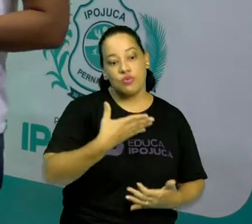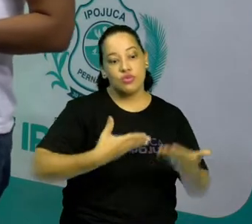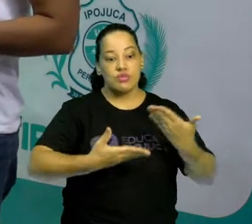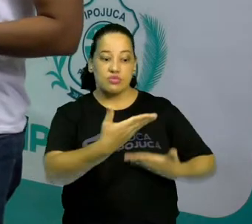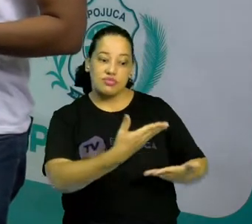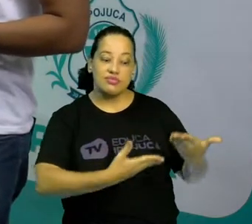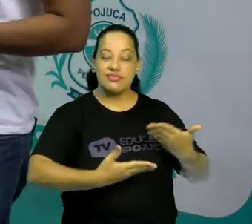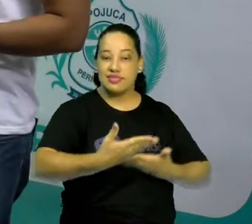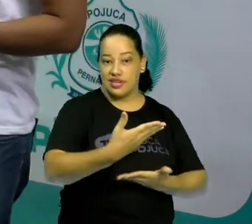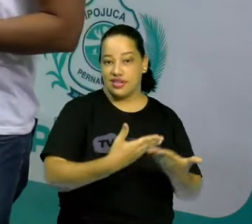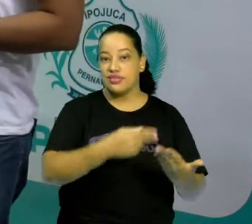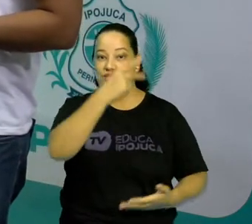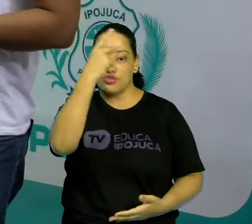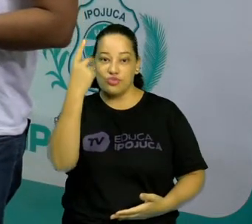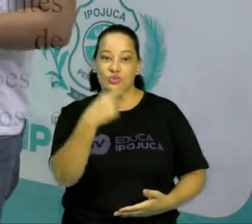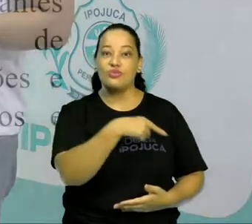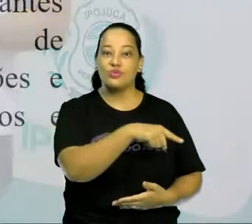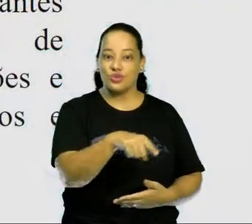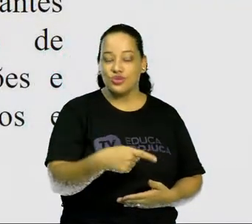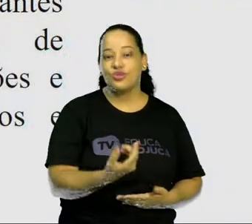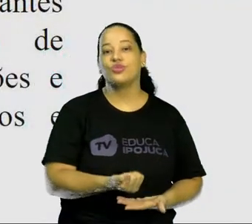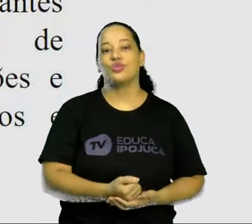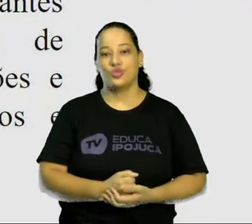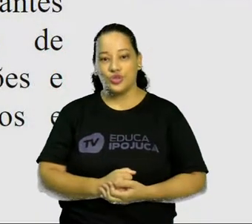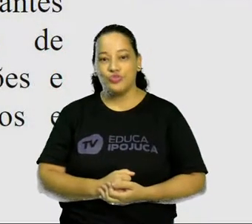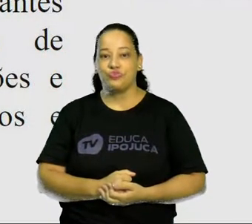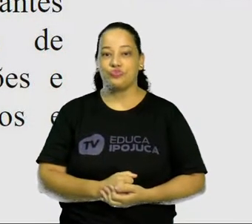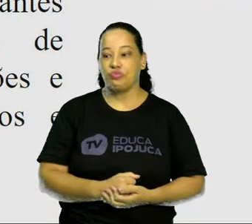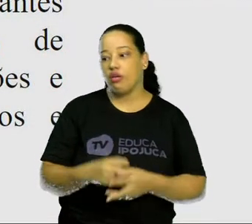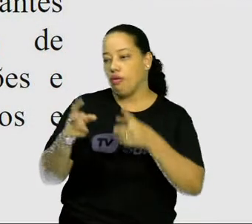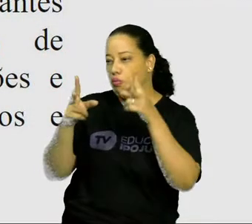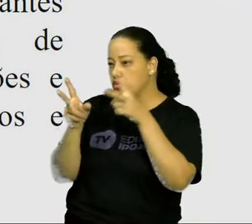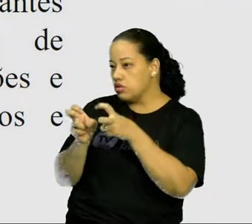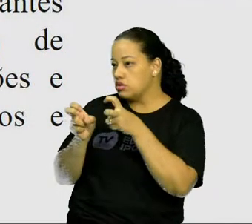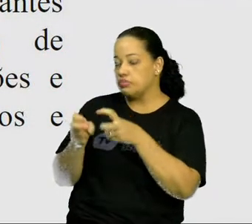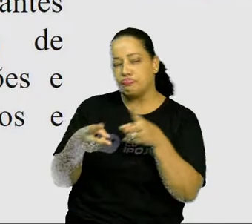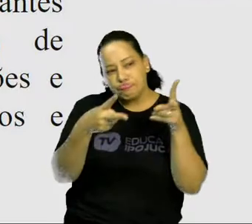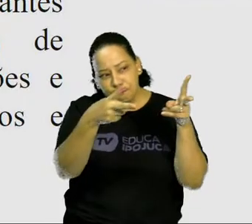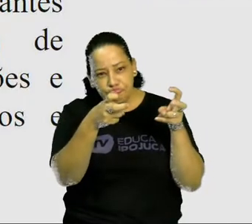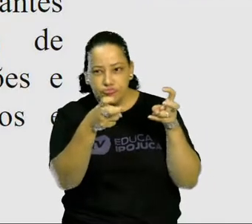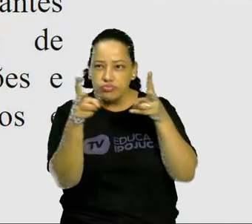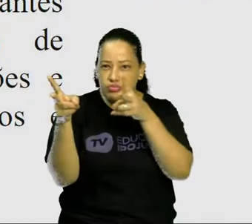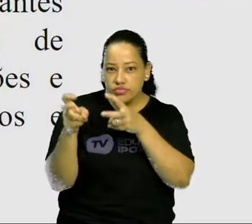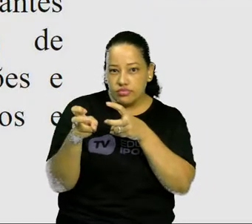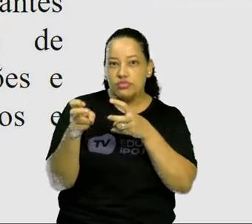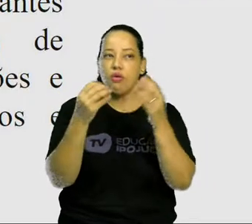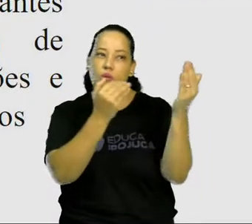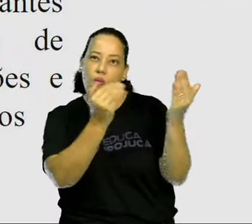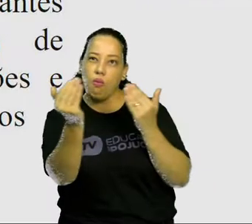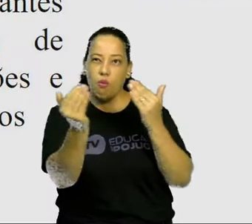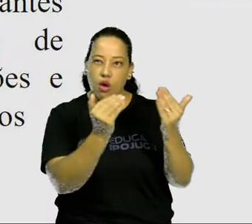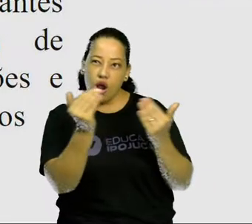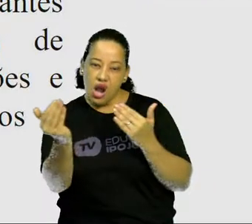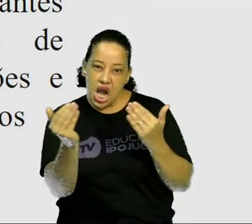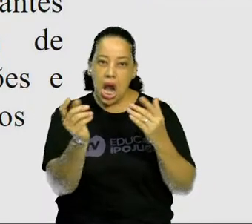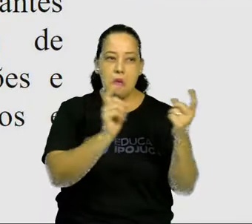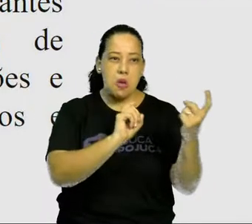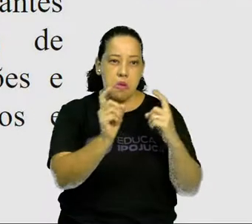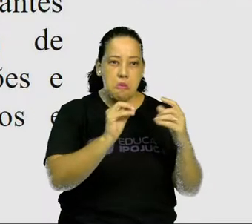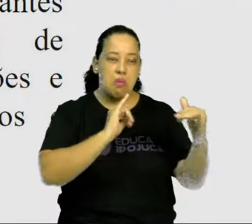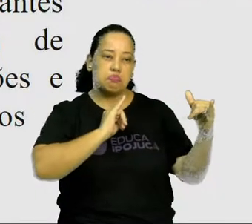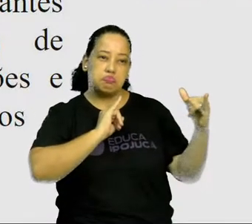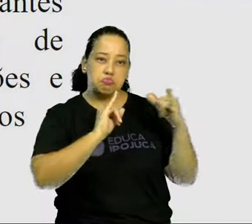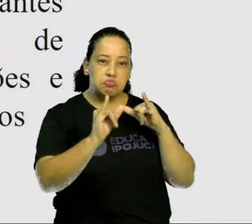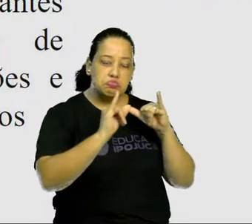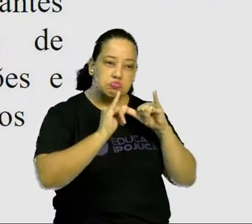entre os participantes, permitindo um confronto de percepções, de esquemas, comparações, troca de informação e